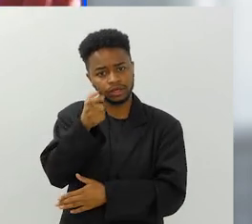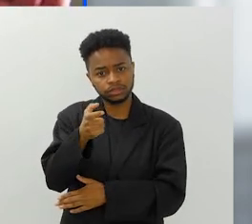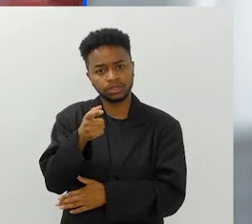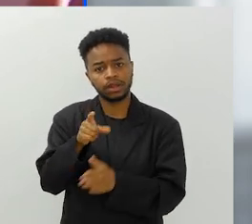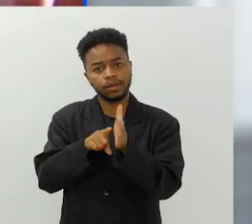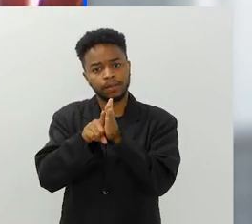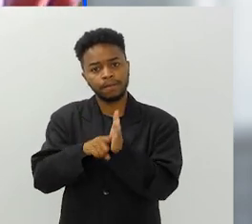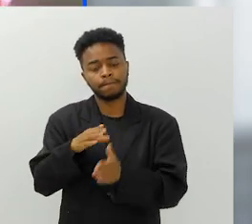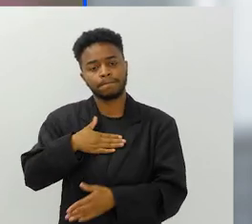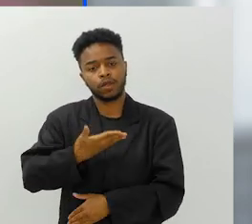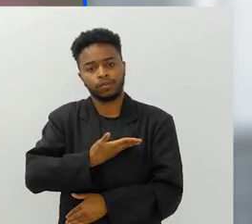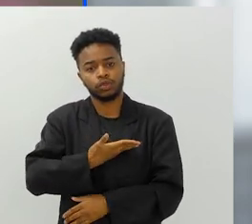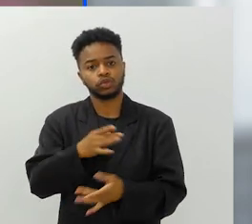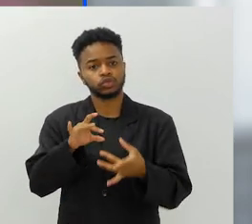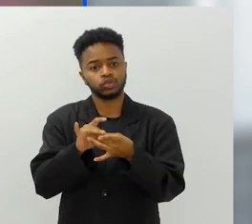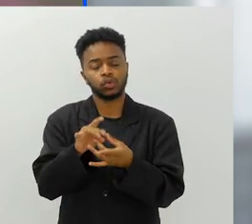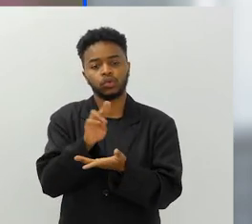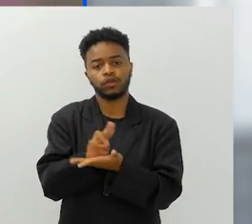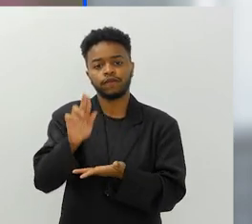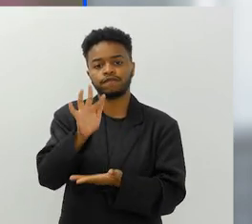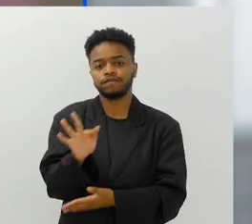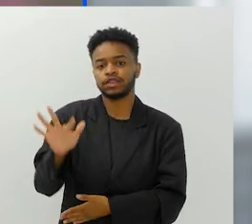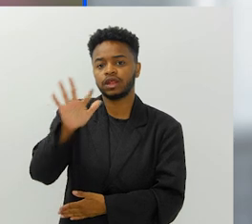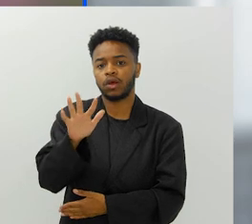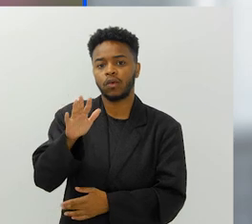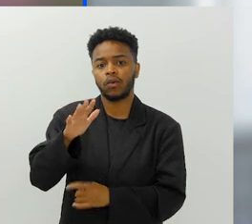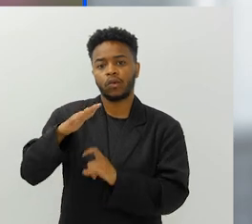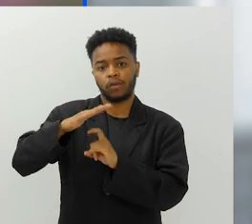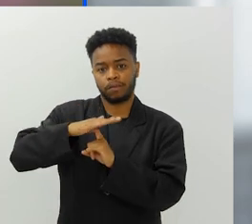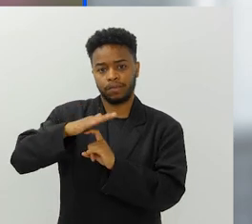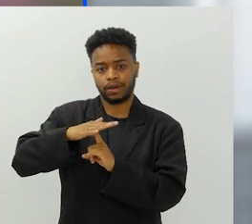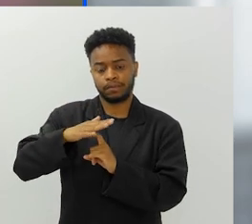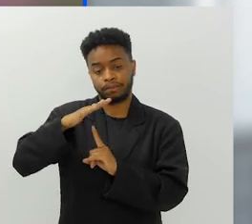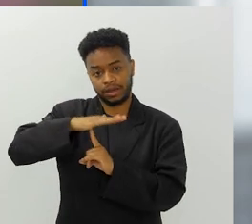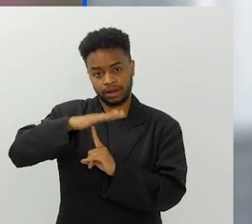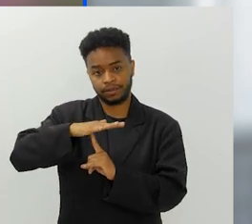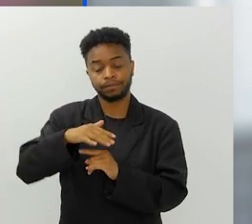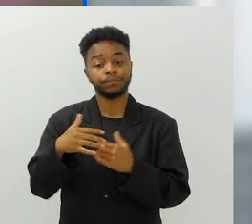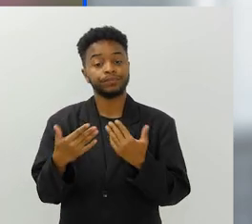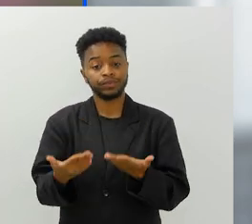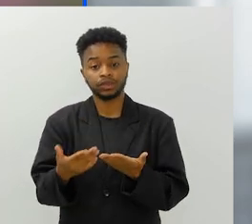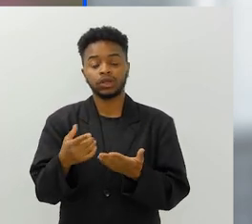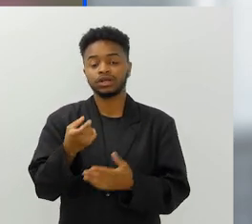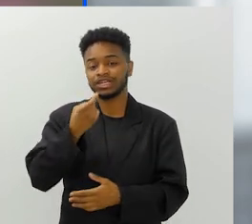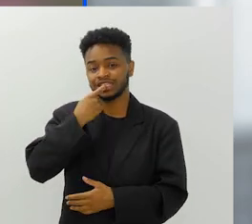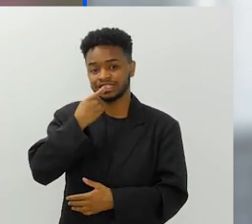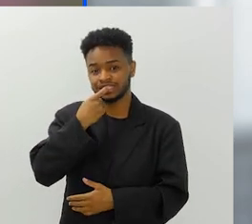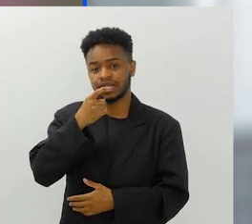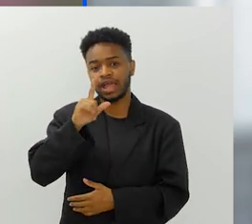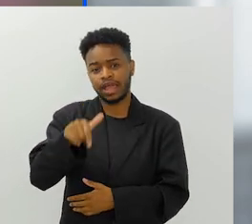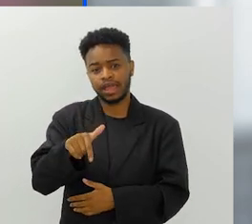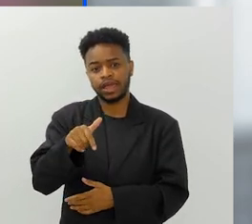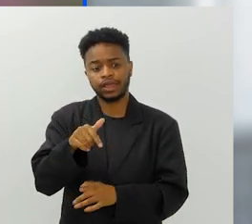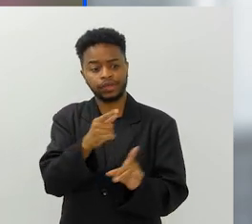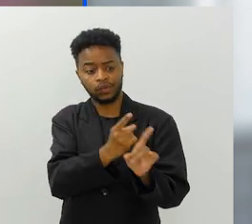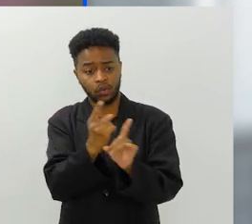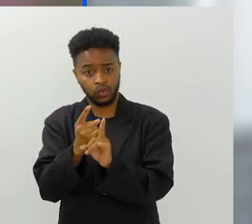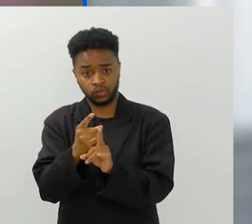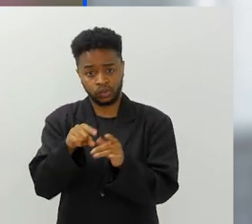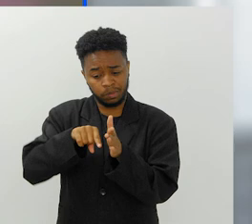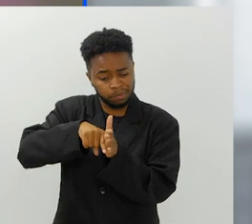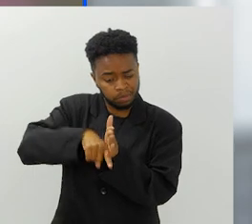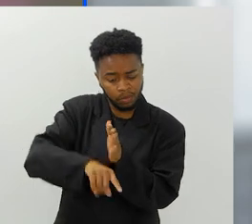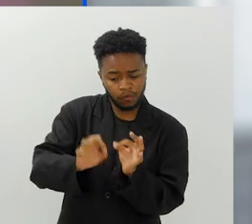pesquisadores, colegas meus da Universidade Federal do Paraná. Então veja, plástico é achado em grandes